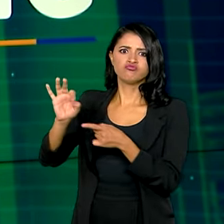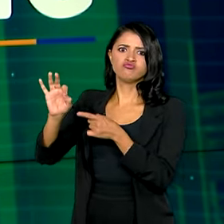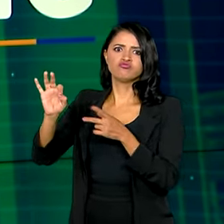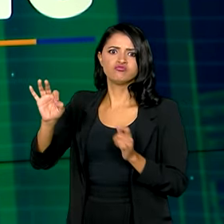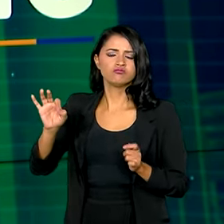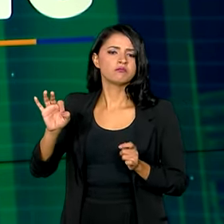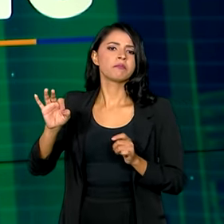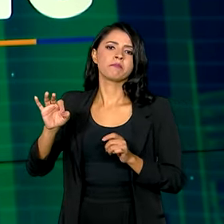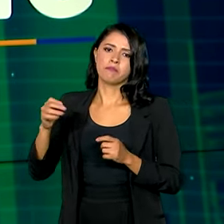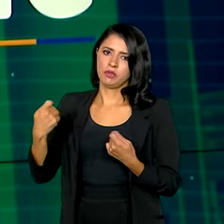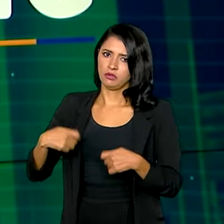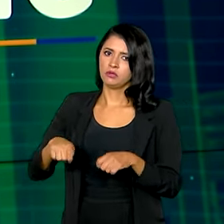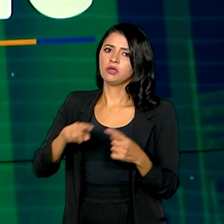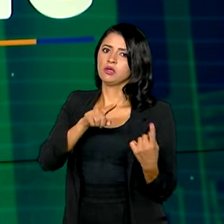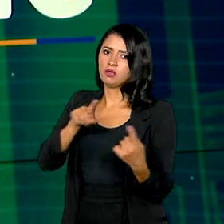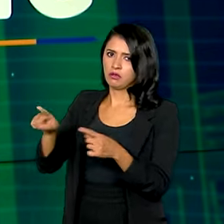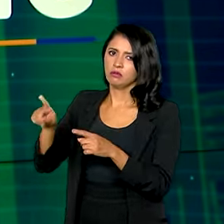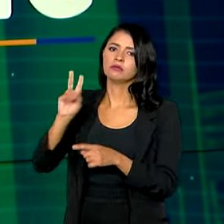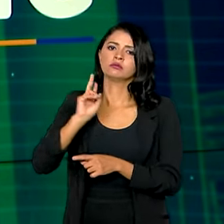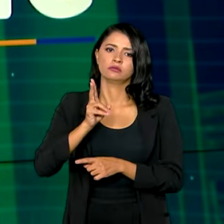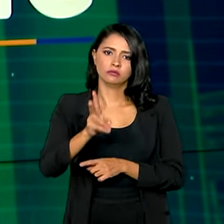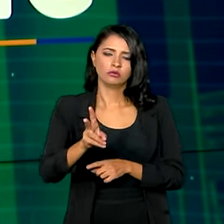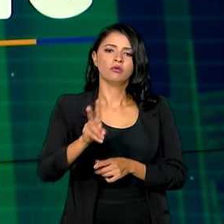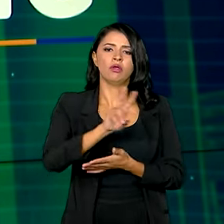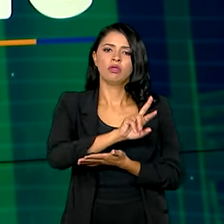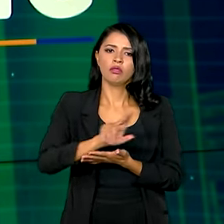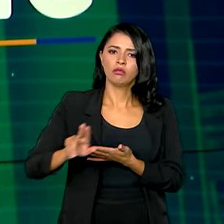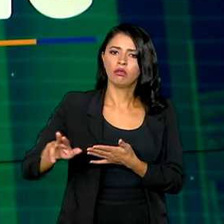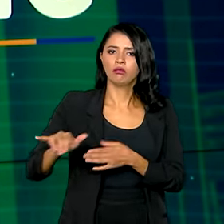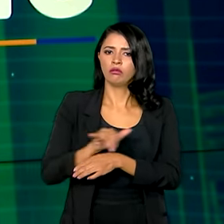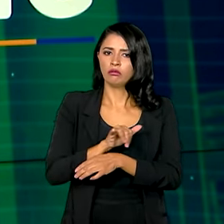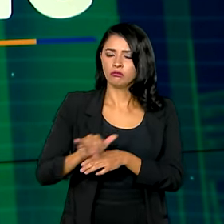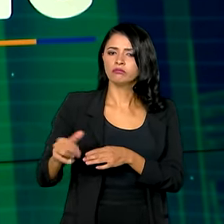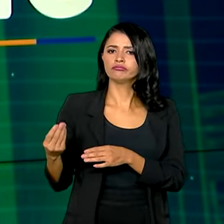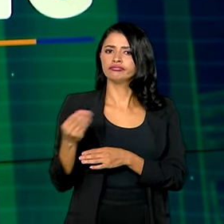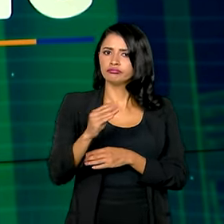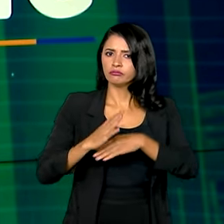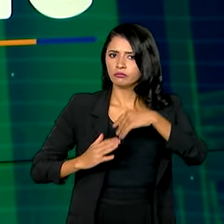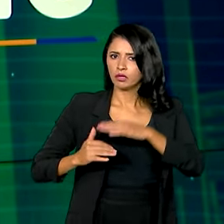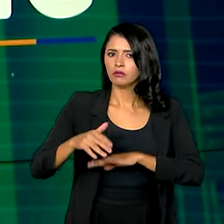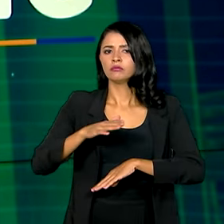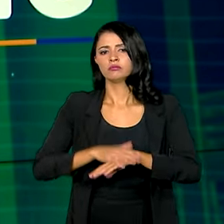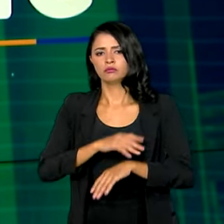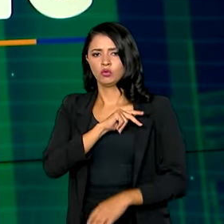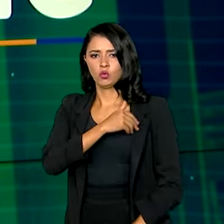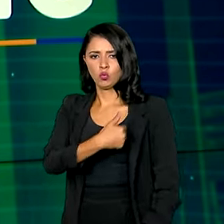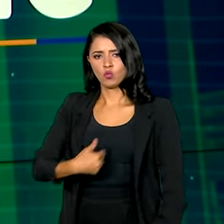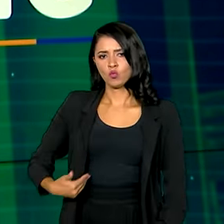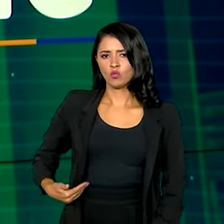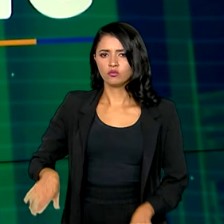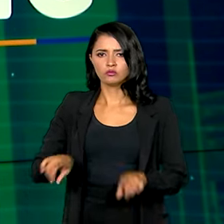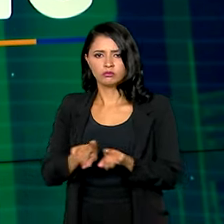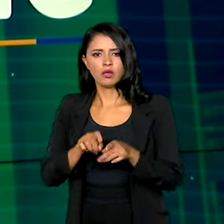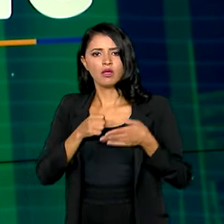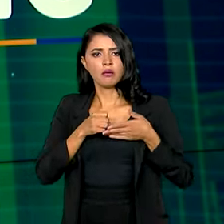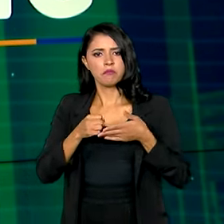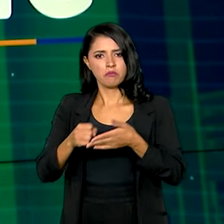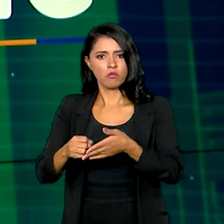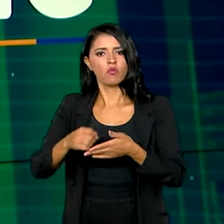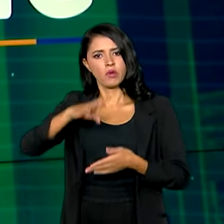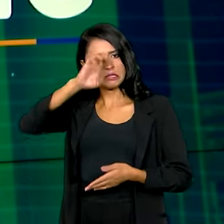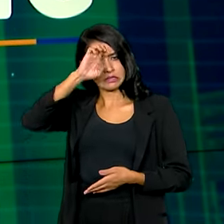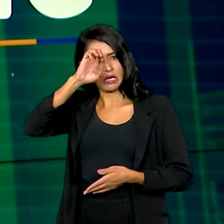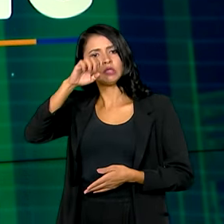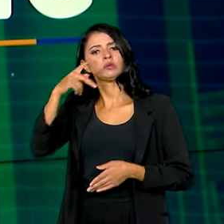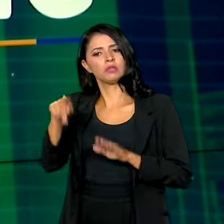Aedes aegypti. Esse combate continua. Uma série de ações estão sendo colocadas em prática pelo governo, incluindo o apoio do Exército